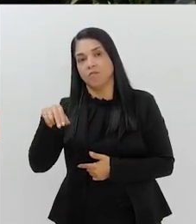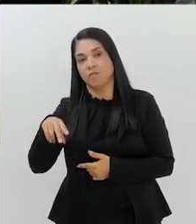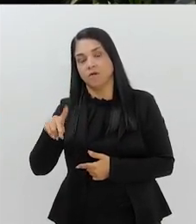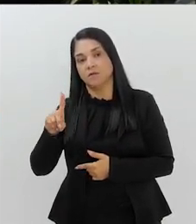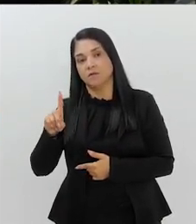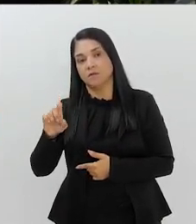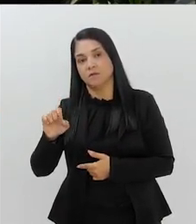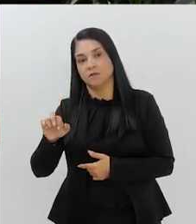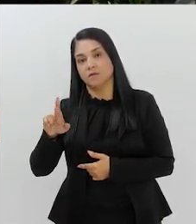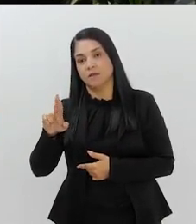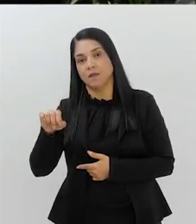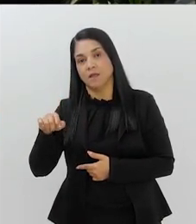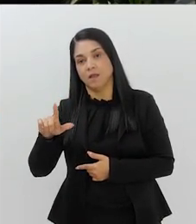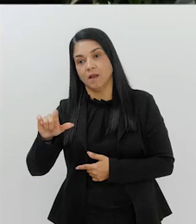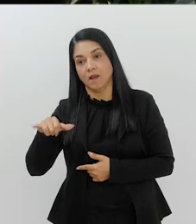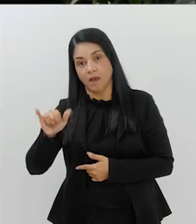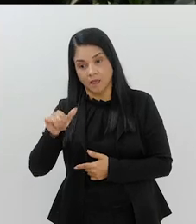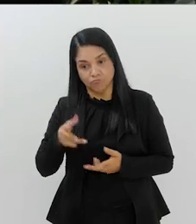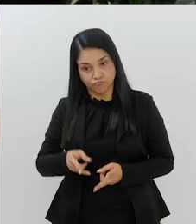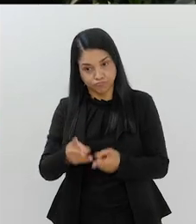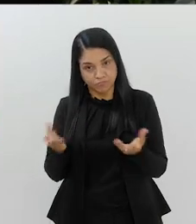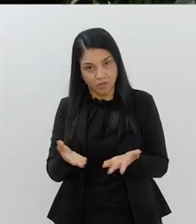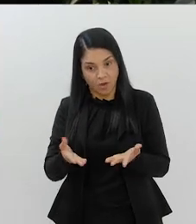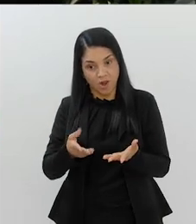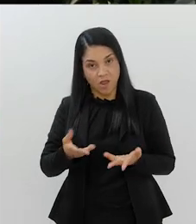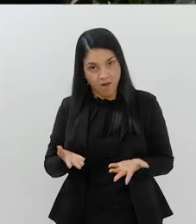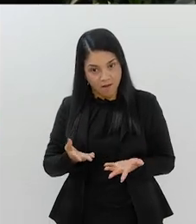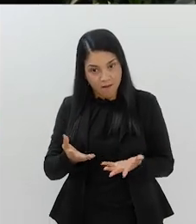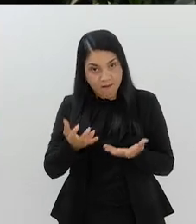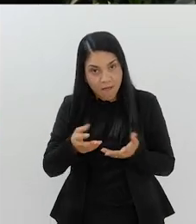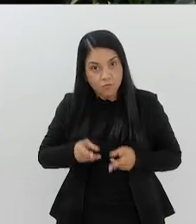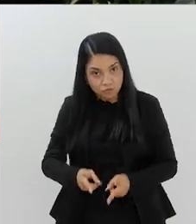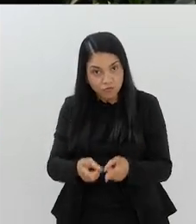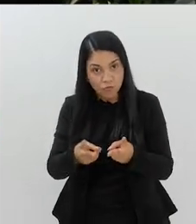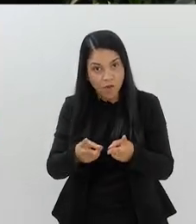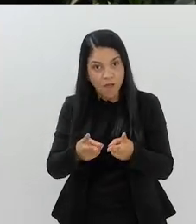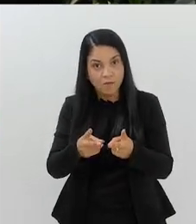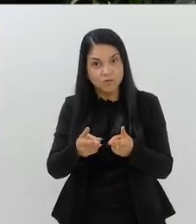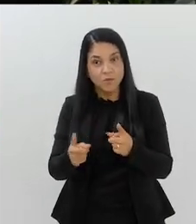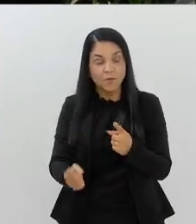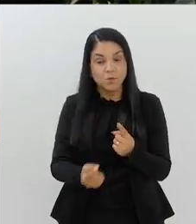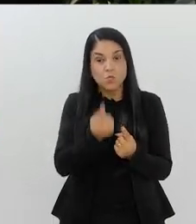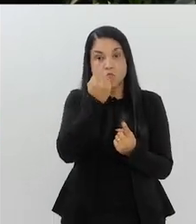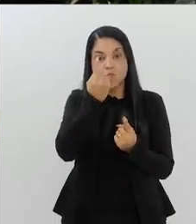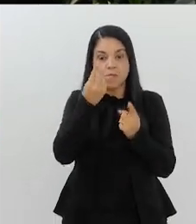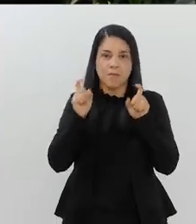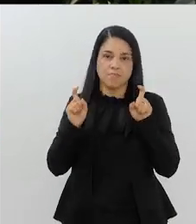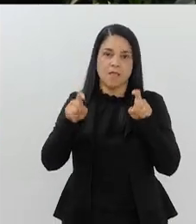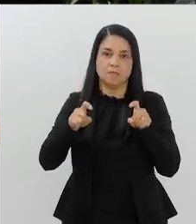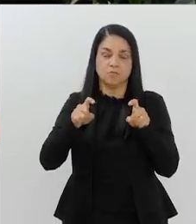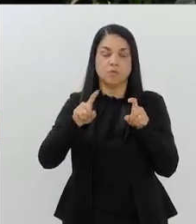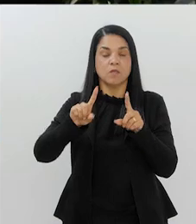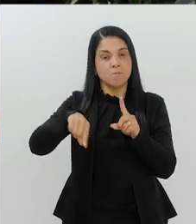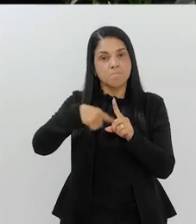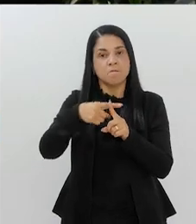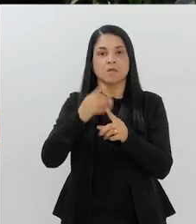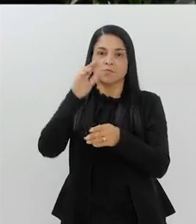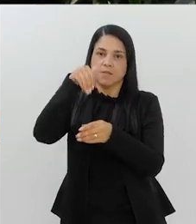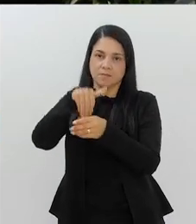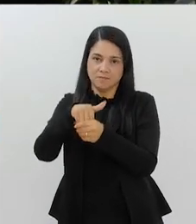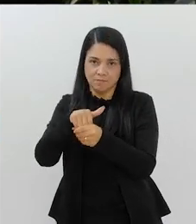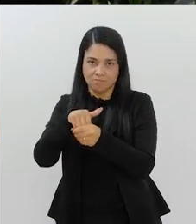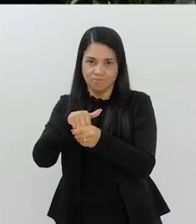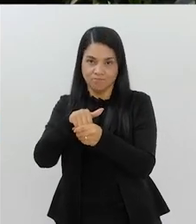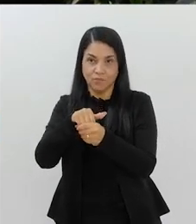Mas o Paulo Wanderlei quer continuar. Quando o mandato só pode ser um mandato e uma reeleição. Portanto,